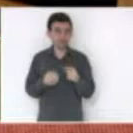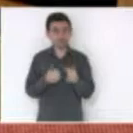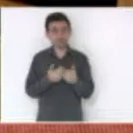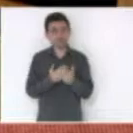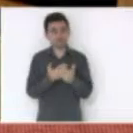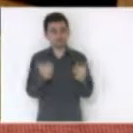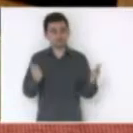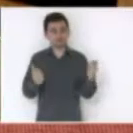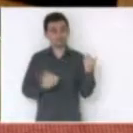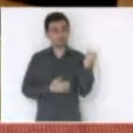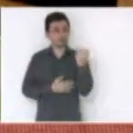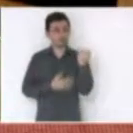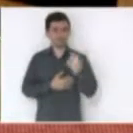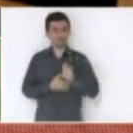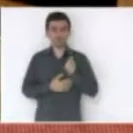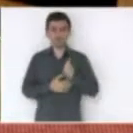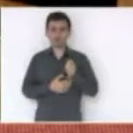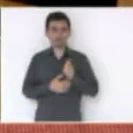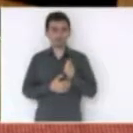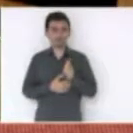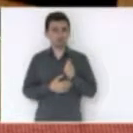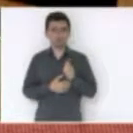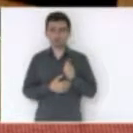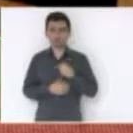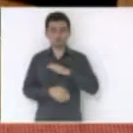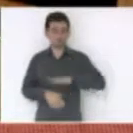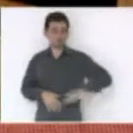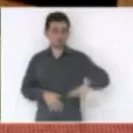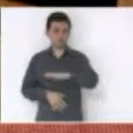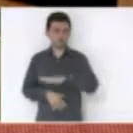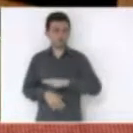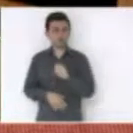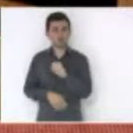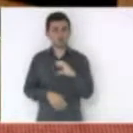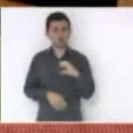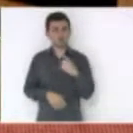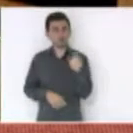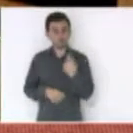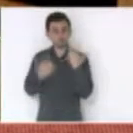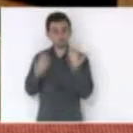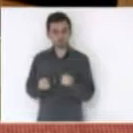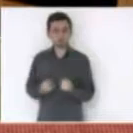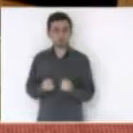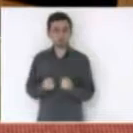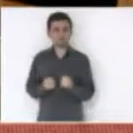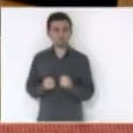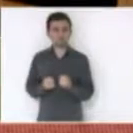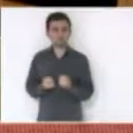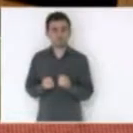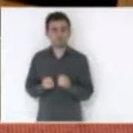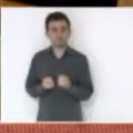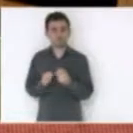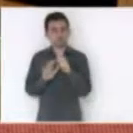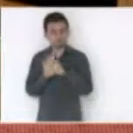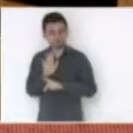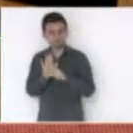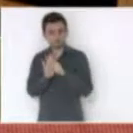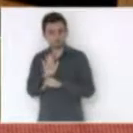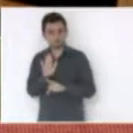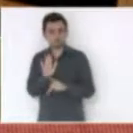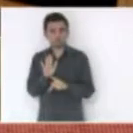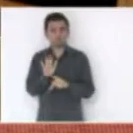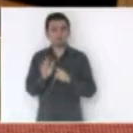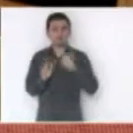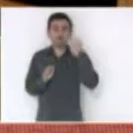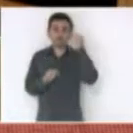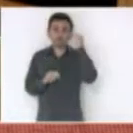setor vital para a economia de Santa Catarina por isso nós somos a favor do projeto porque